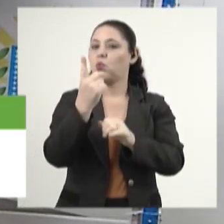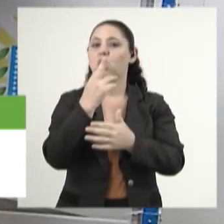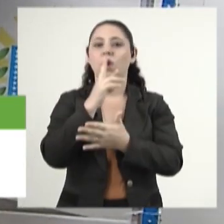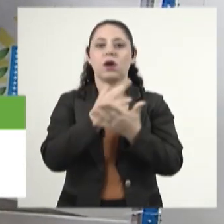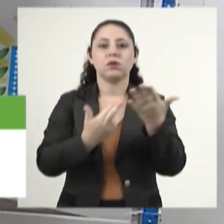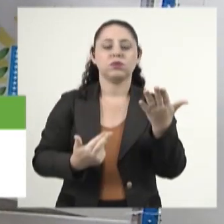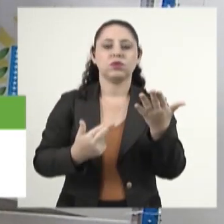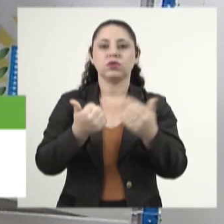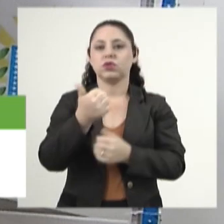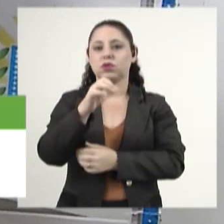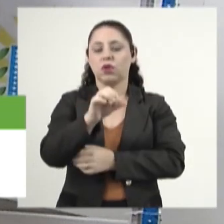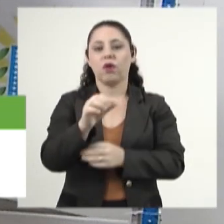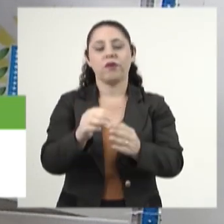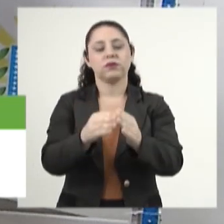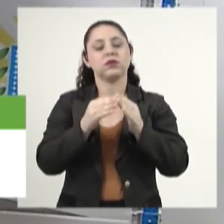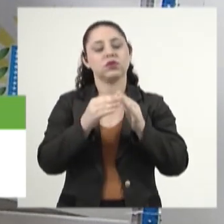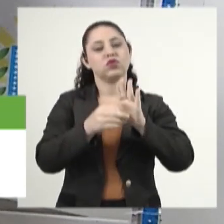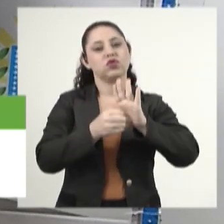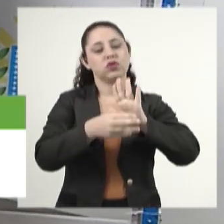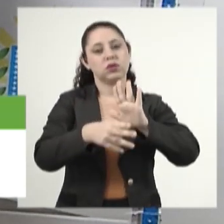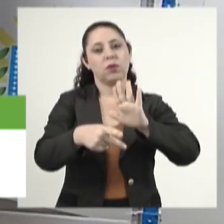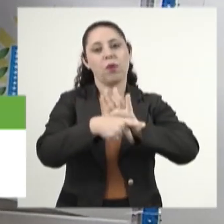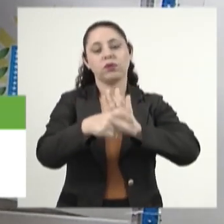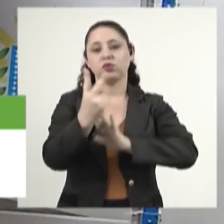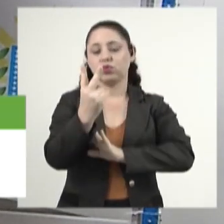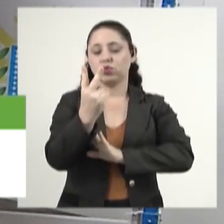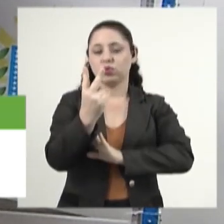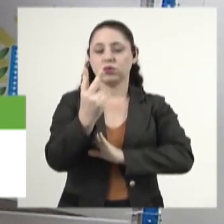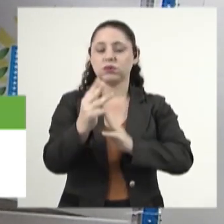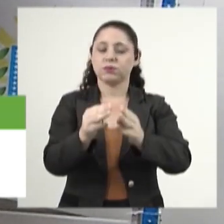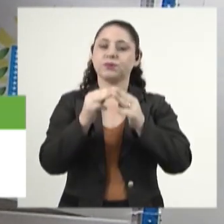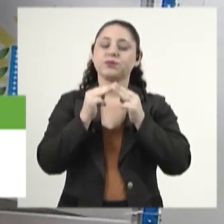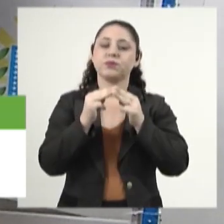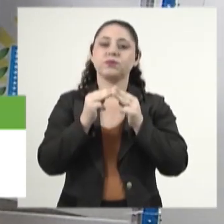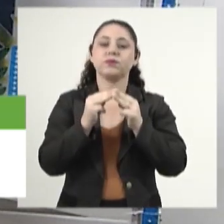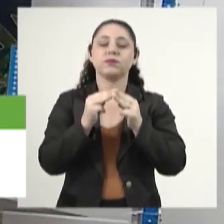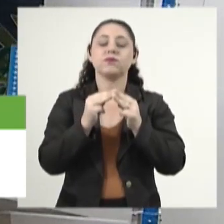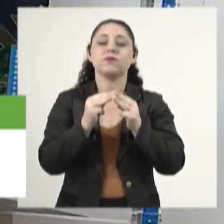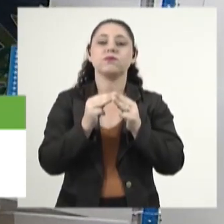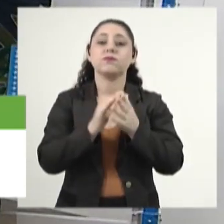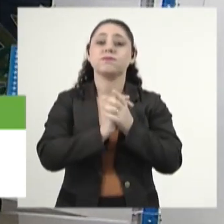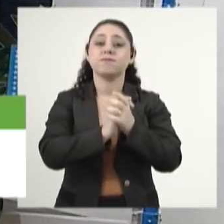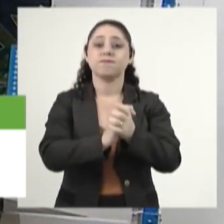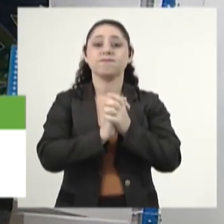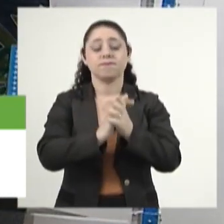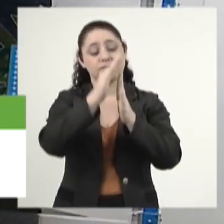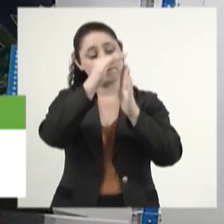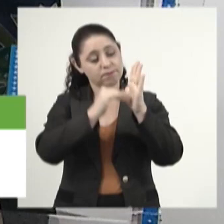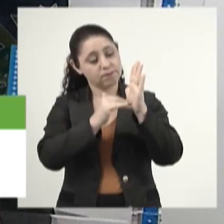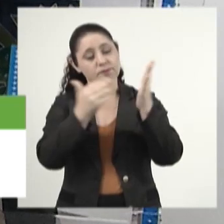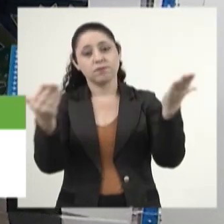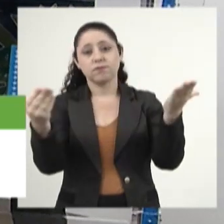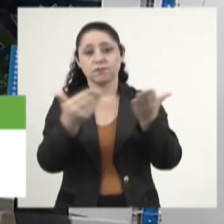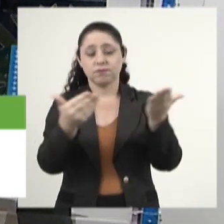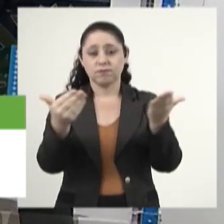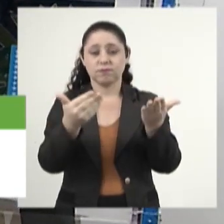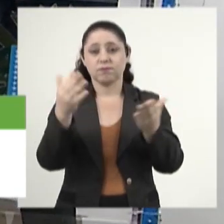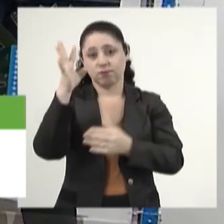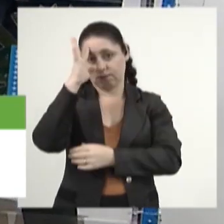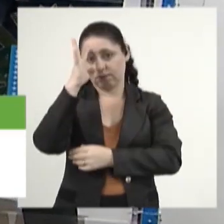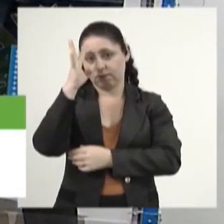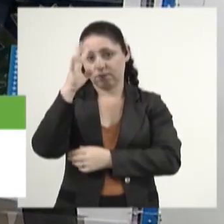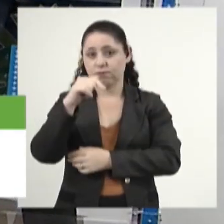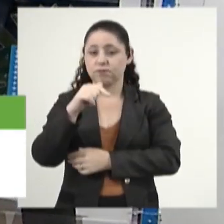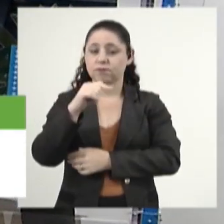requerimento, 19 indicações e duas moções de congratulação. Essa foi a ordem do dia da sessão dessa